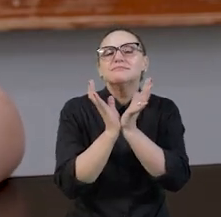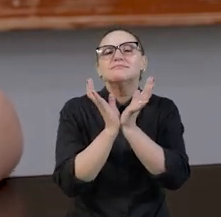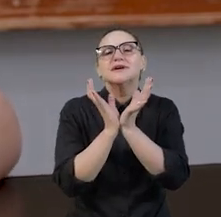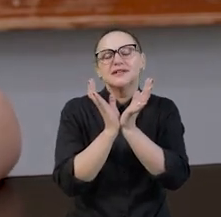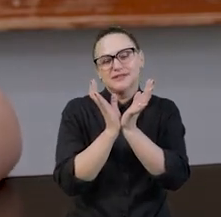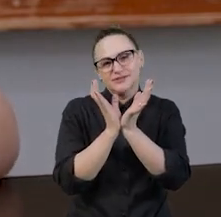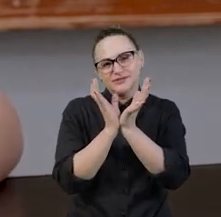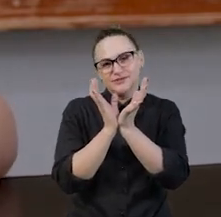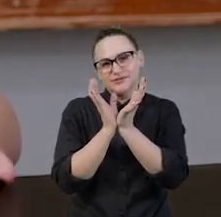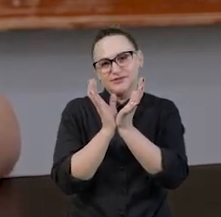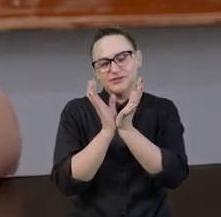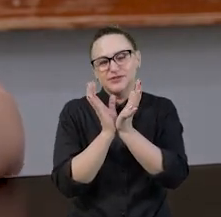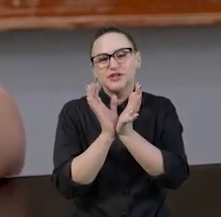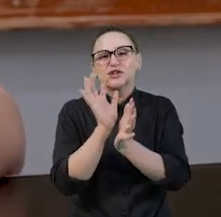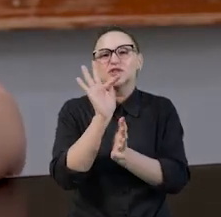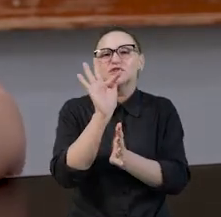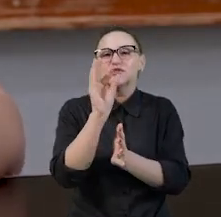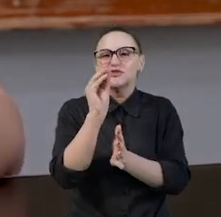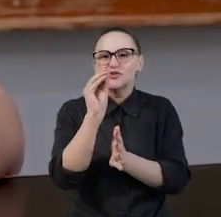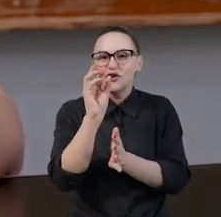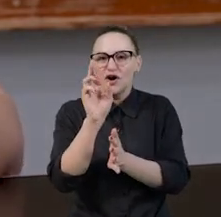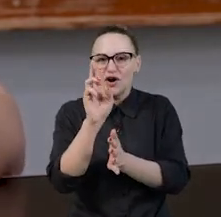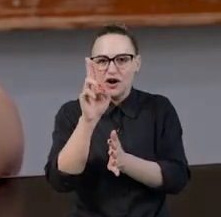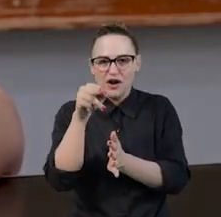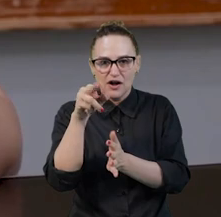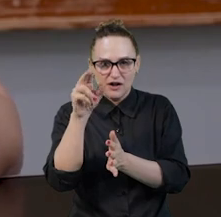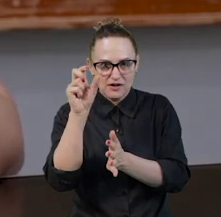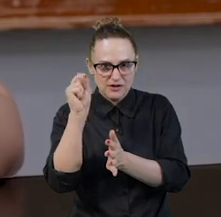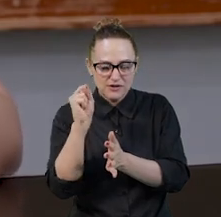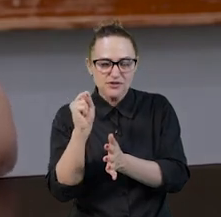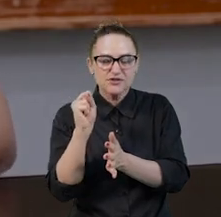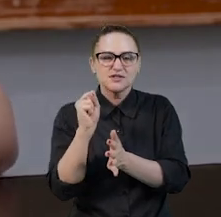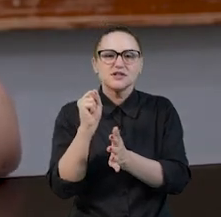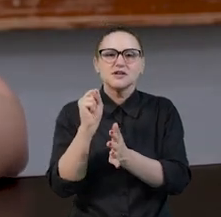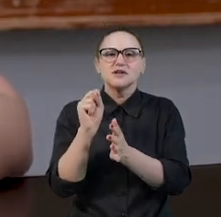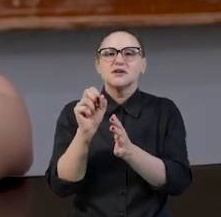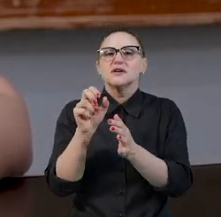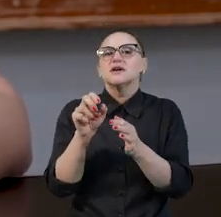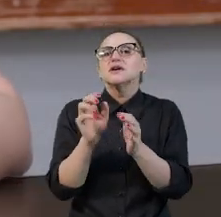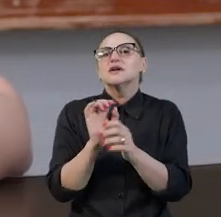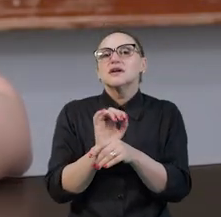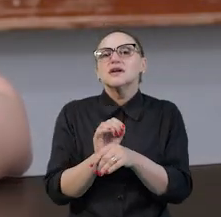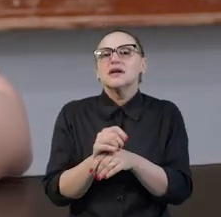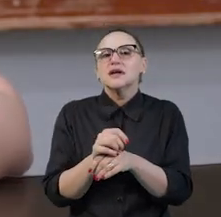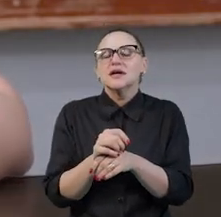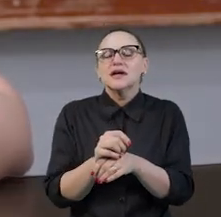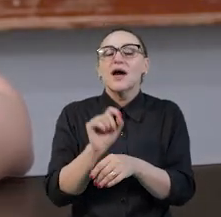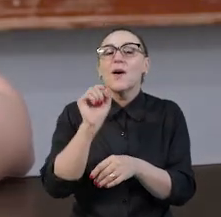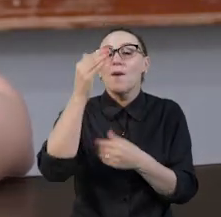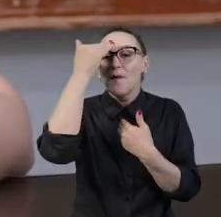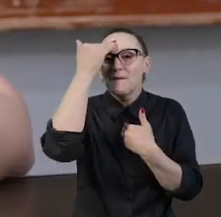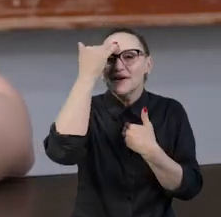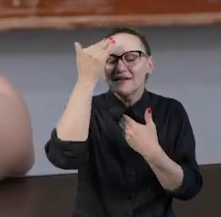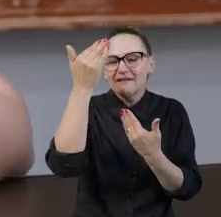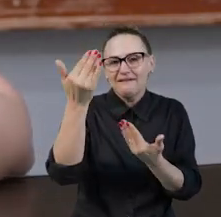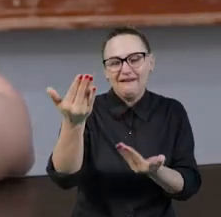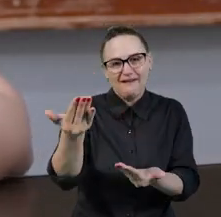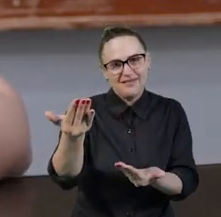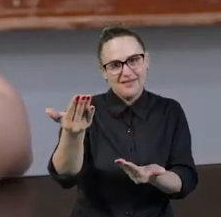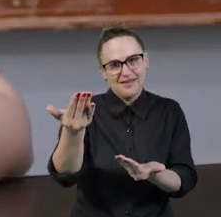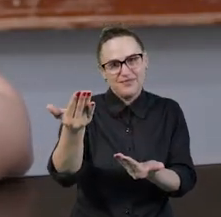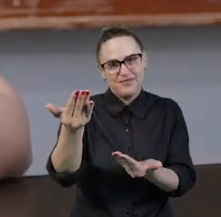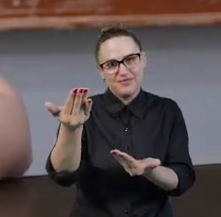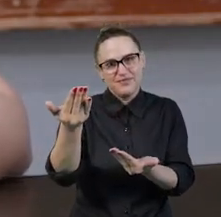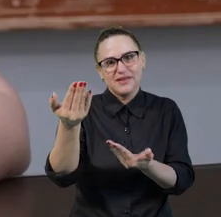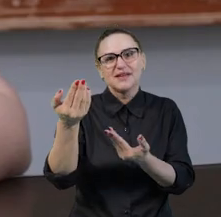conversa e nos nossos espaços ali, enquanto uma sala de aula na plataforma virtual. Obrigada, sejam